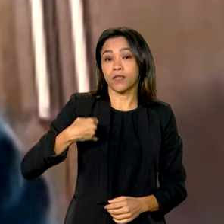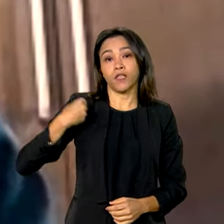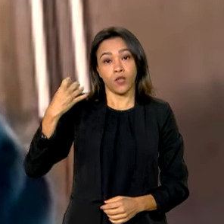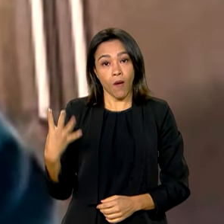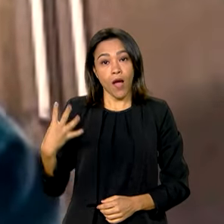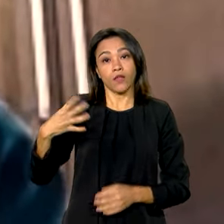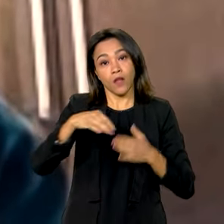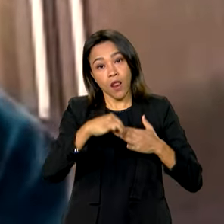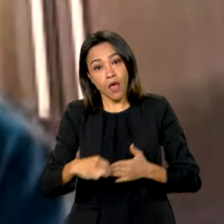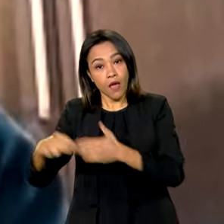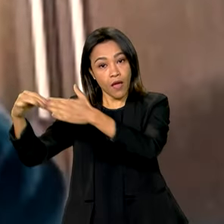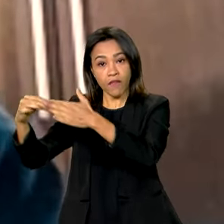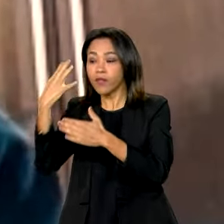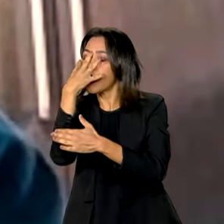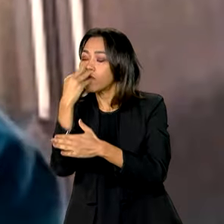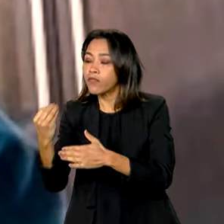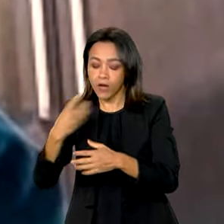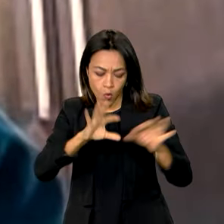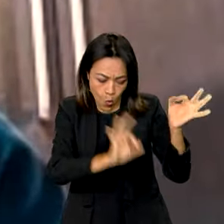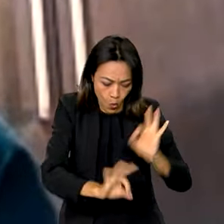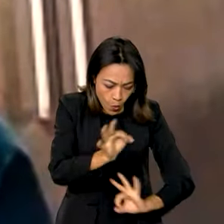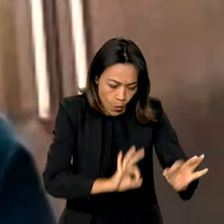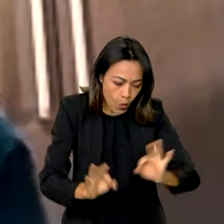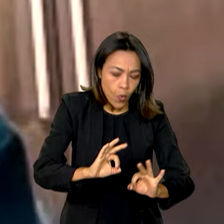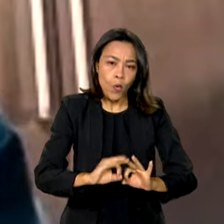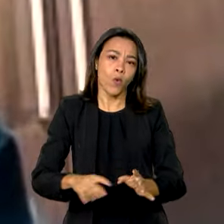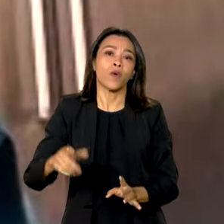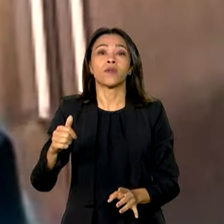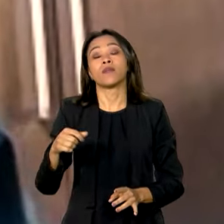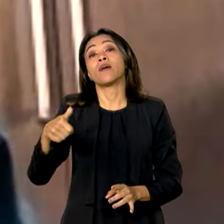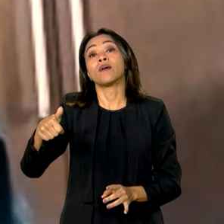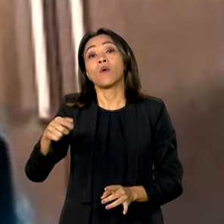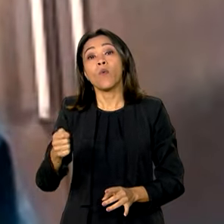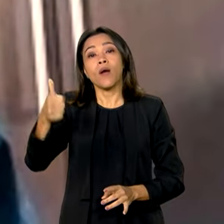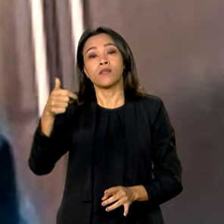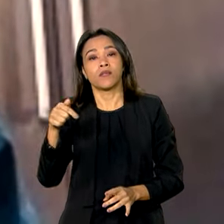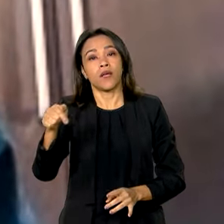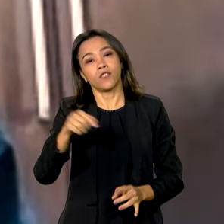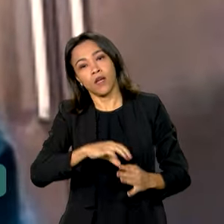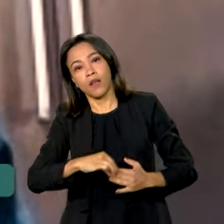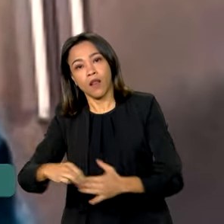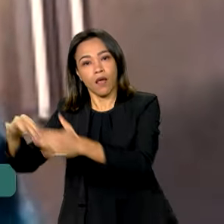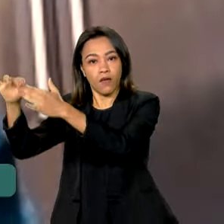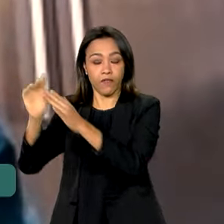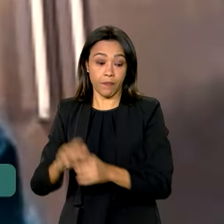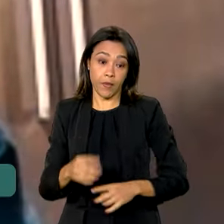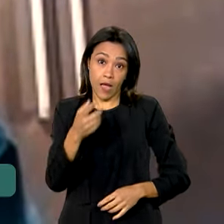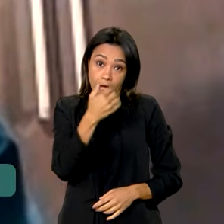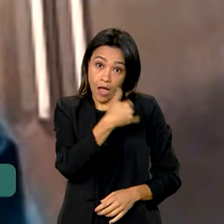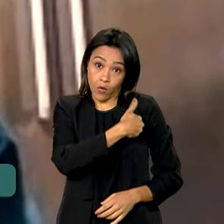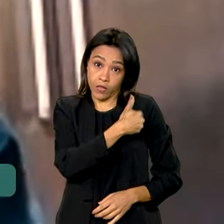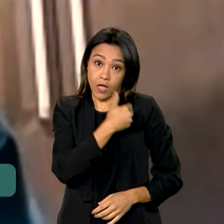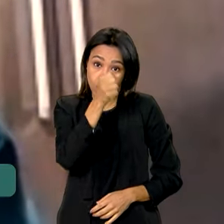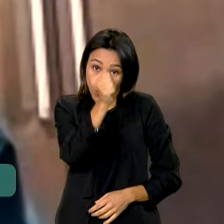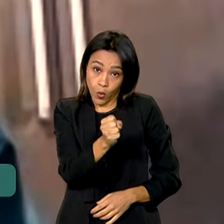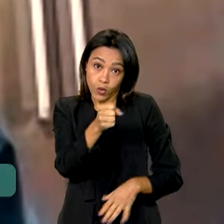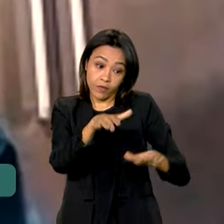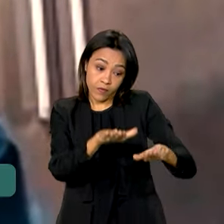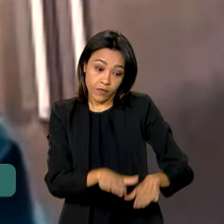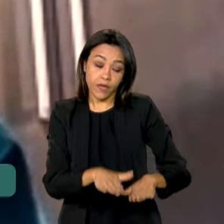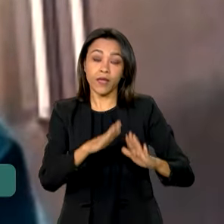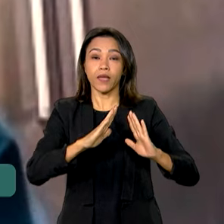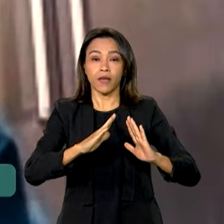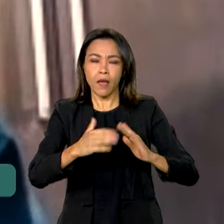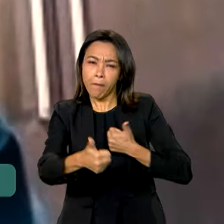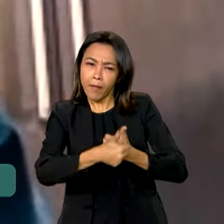Acordo sempre seis horas, arrumo eles, 15 para sete a van leva. A de oito anos a Manuela, não. É aqui perto de casa, então cinco